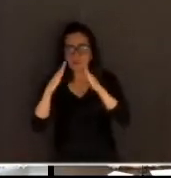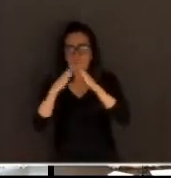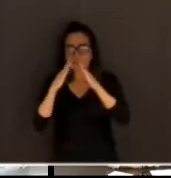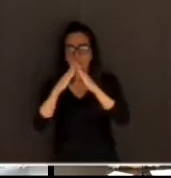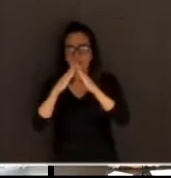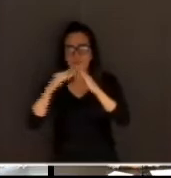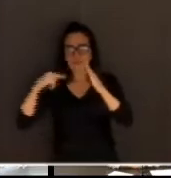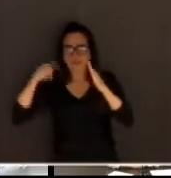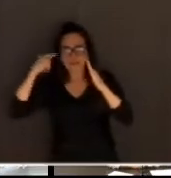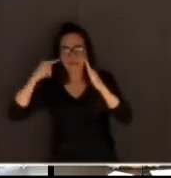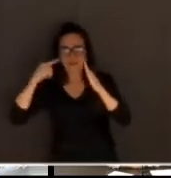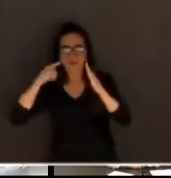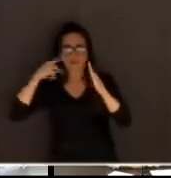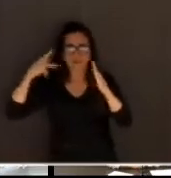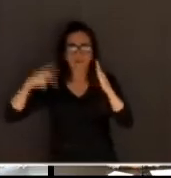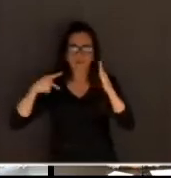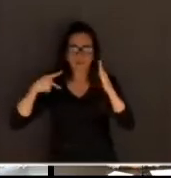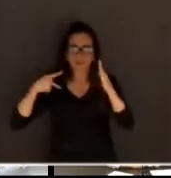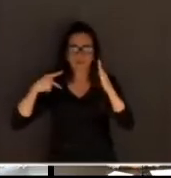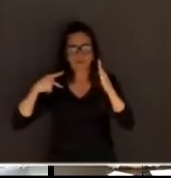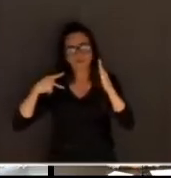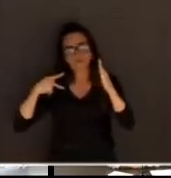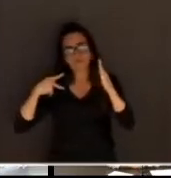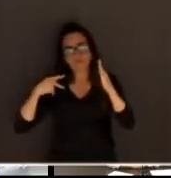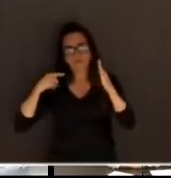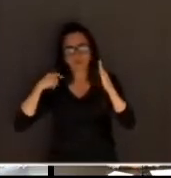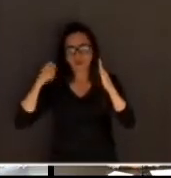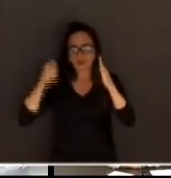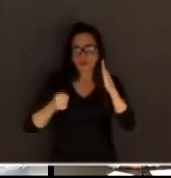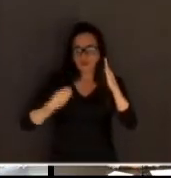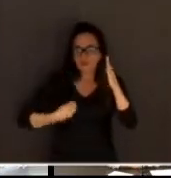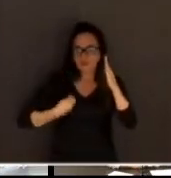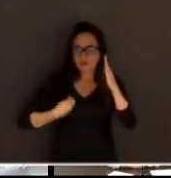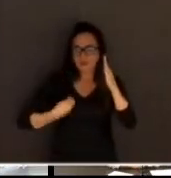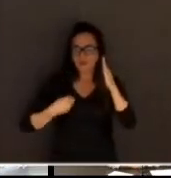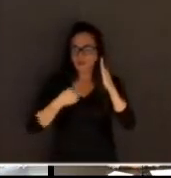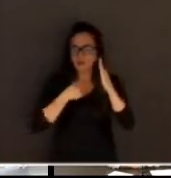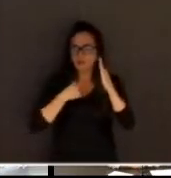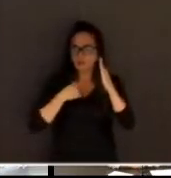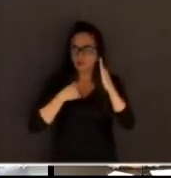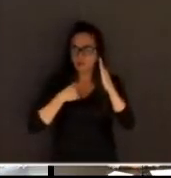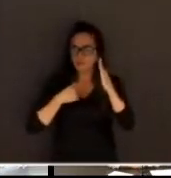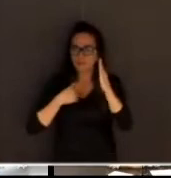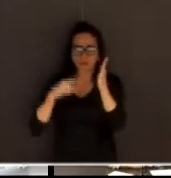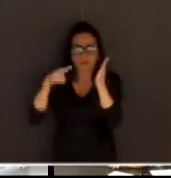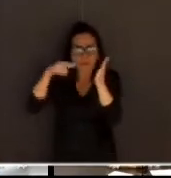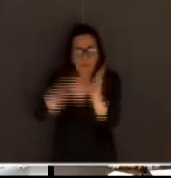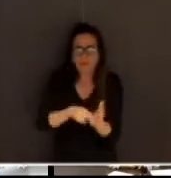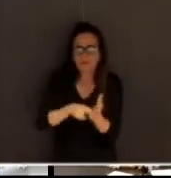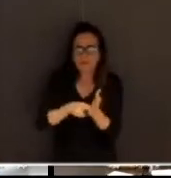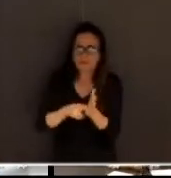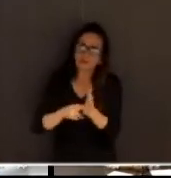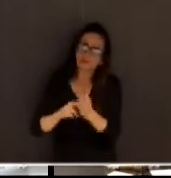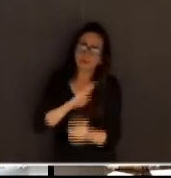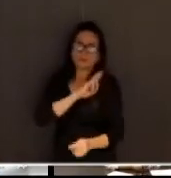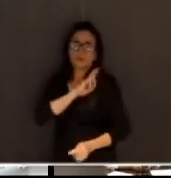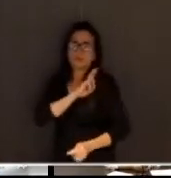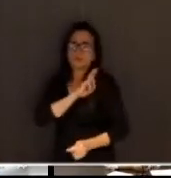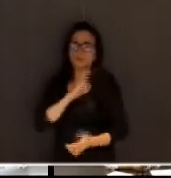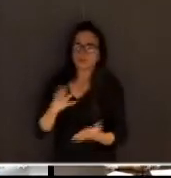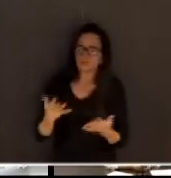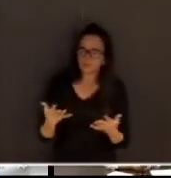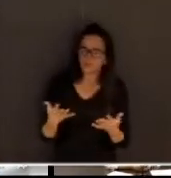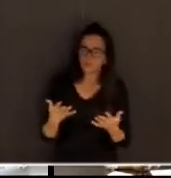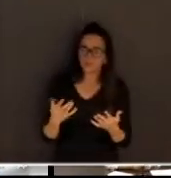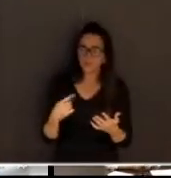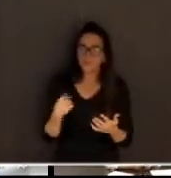adverso está presente. E eu acho, de certa forma, o desrespeito mesmo. Se queremos fazer parte da segurança pública, a gente tem que